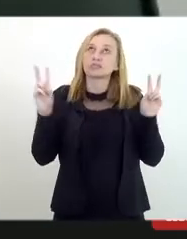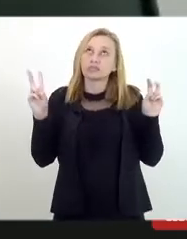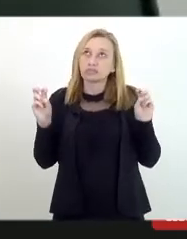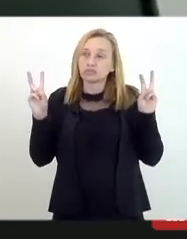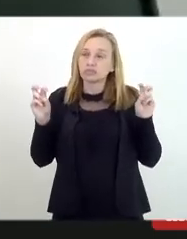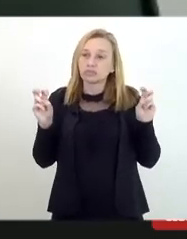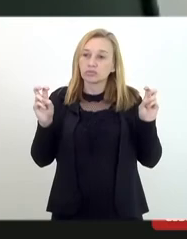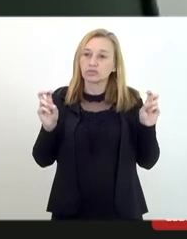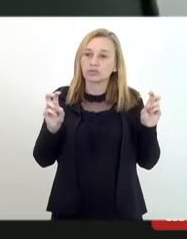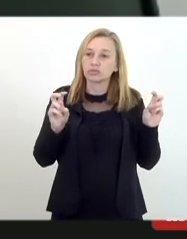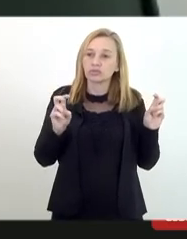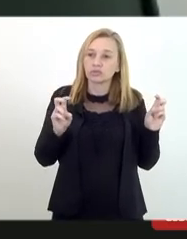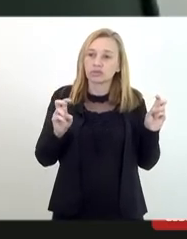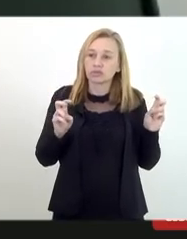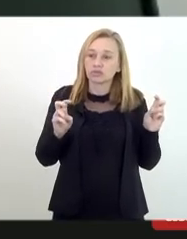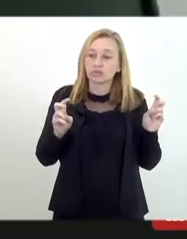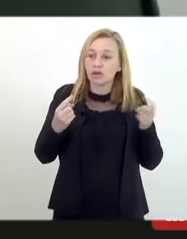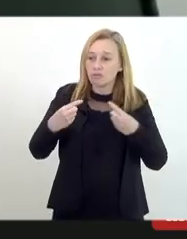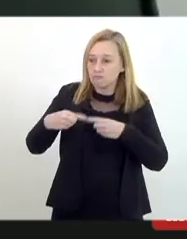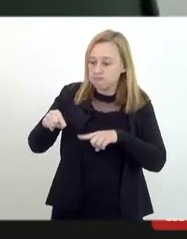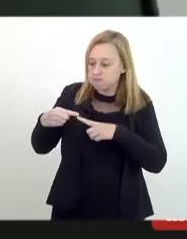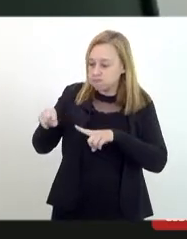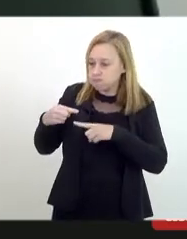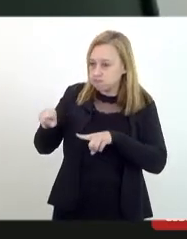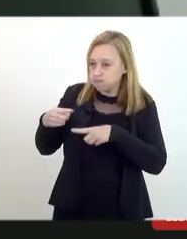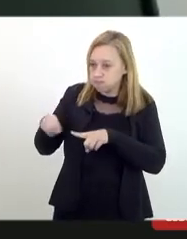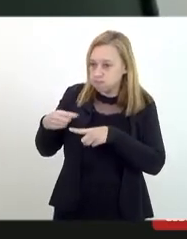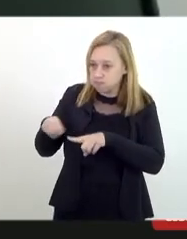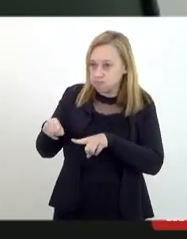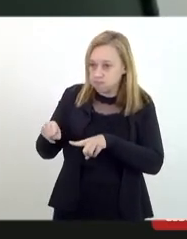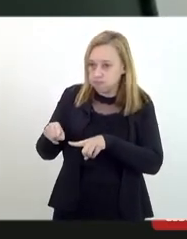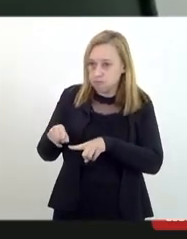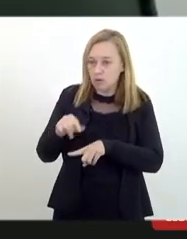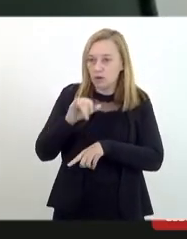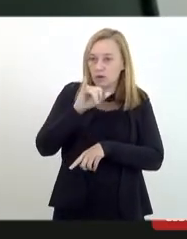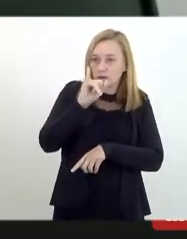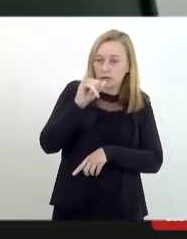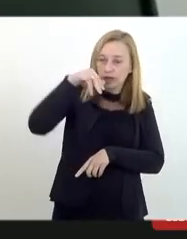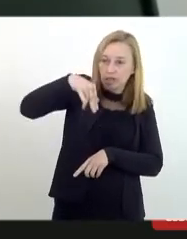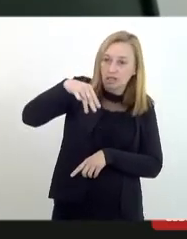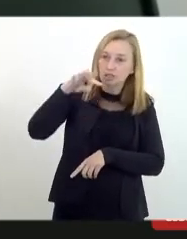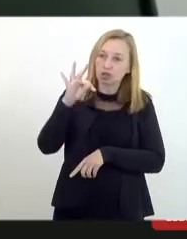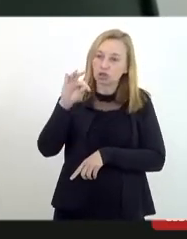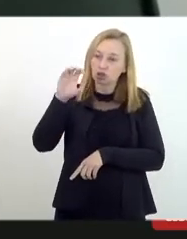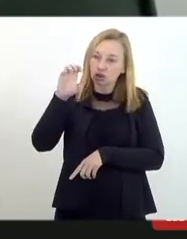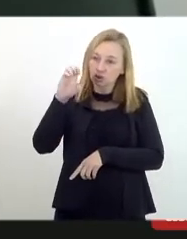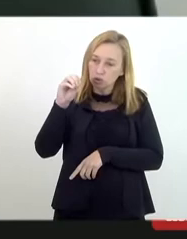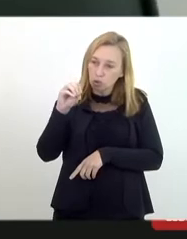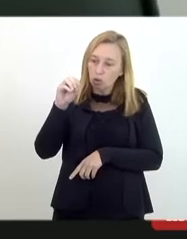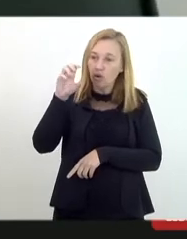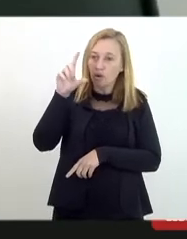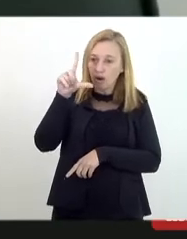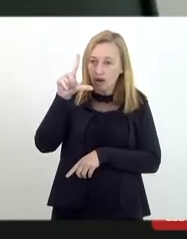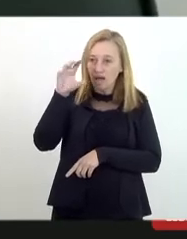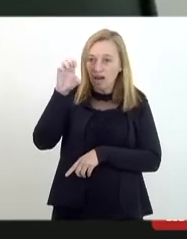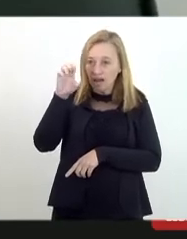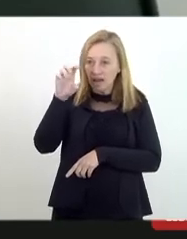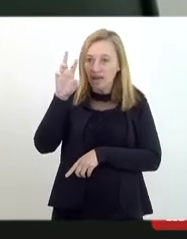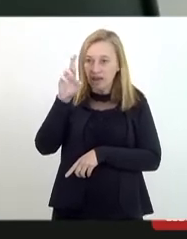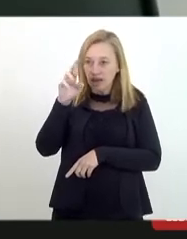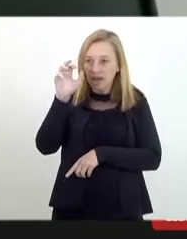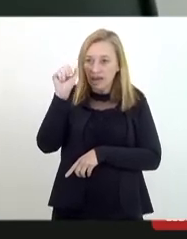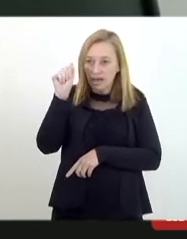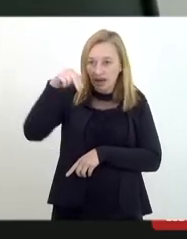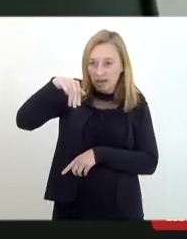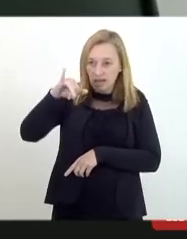do fenômeno da perseguição, que o termo intolerância, a gente precisa realmente trabalhar ele, que ele não está cabendo